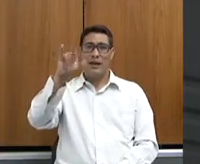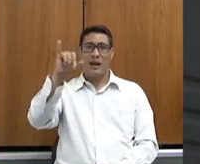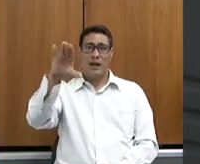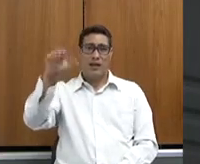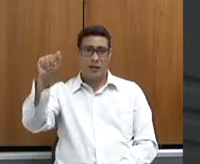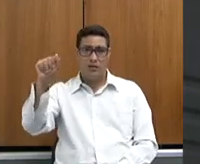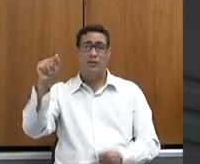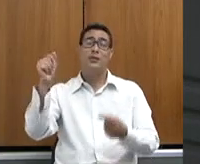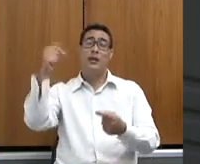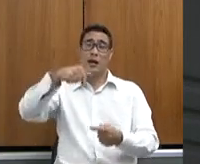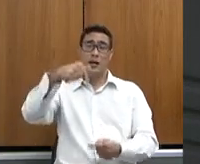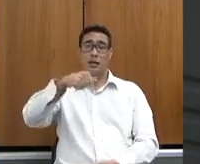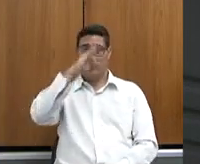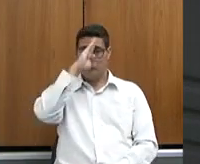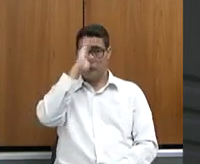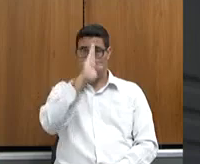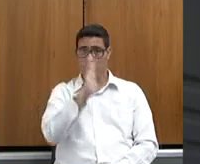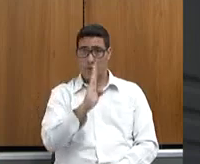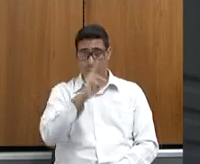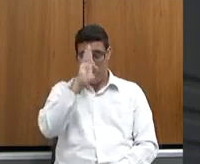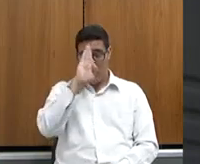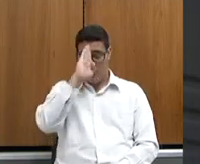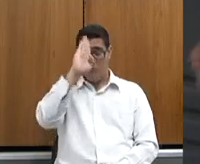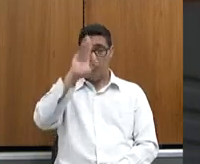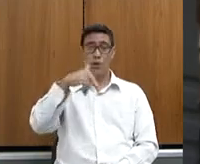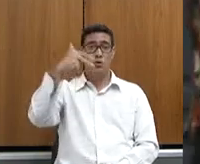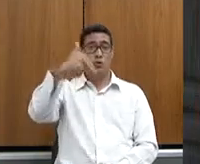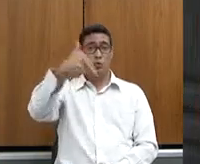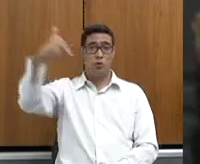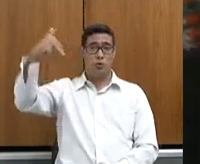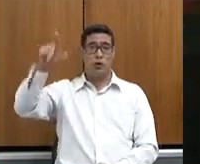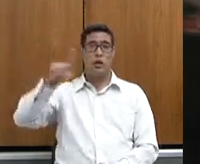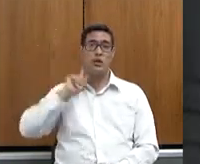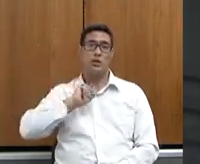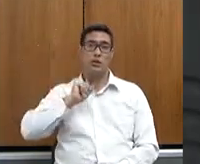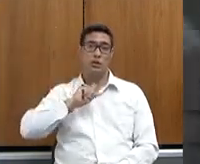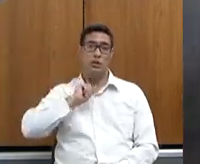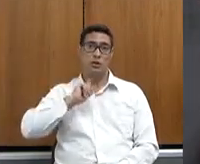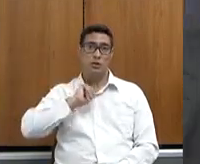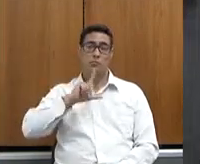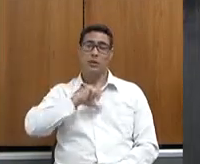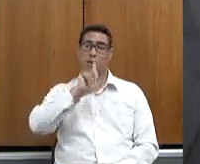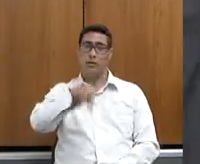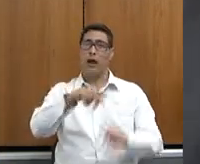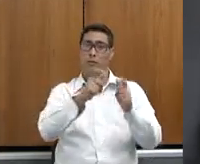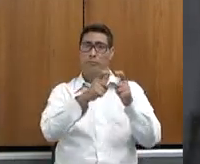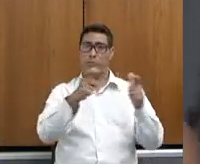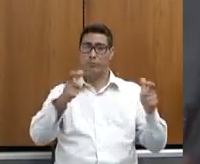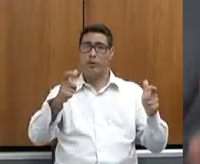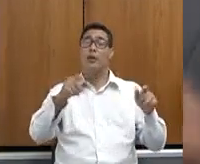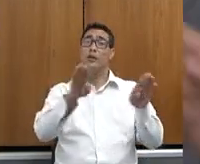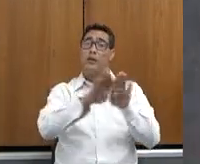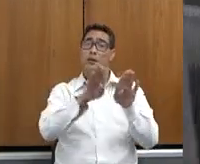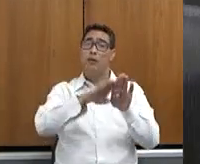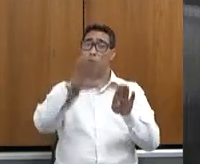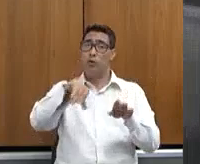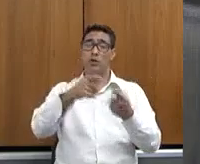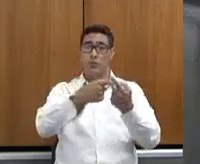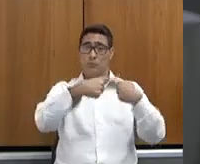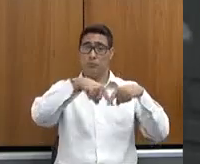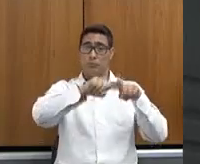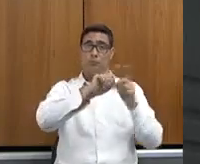fotovoltaica hoje do Brasil, principalmente o Noroeste de Minas tem crescido muito isso e as linhas de crédito já existem.